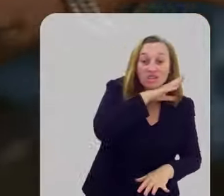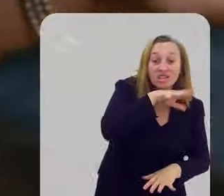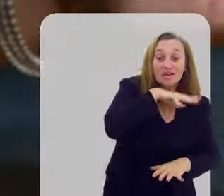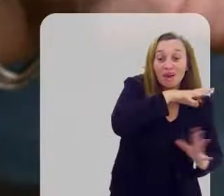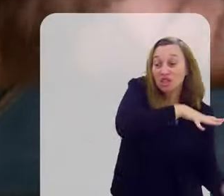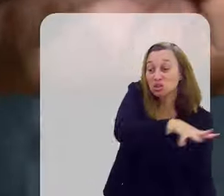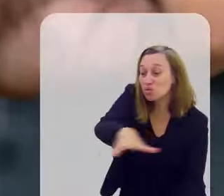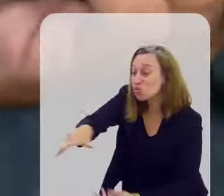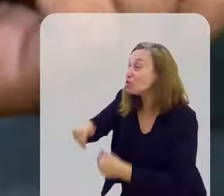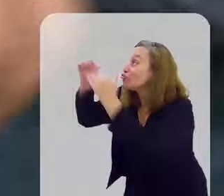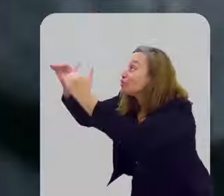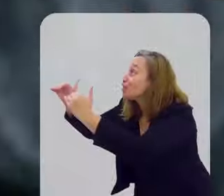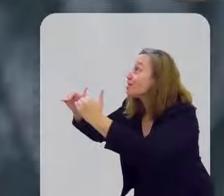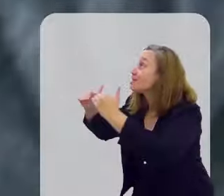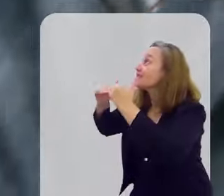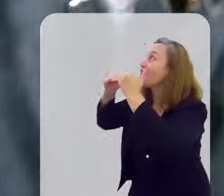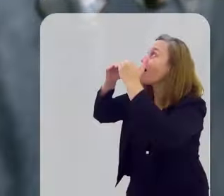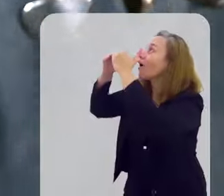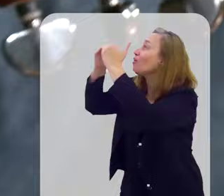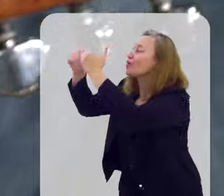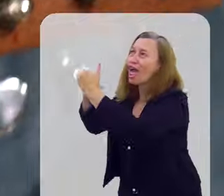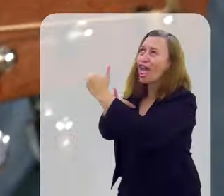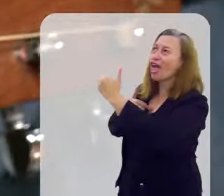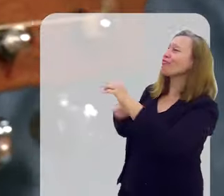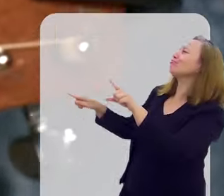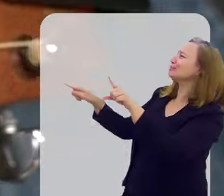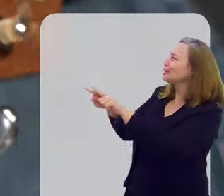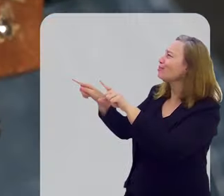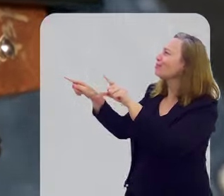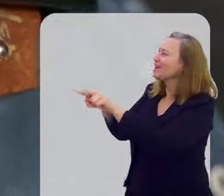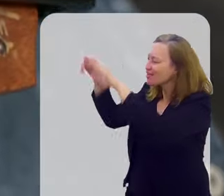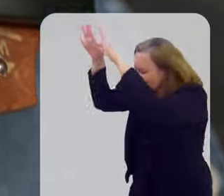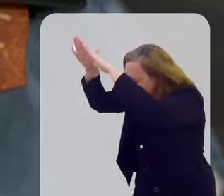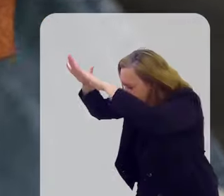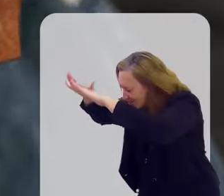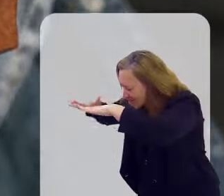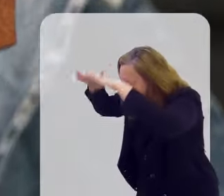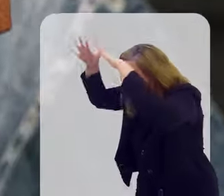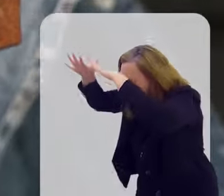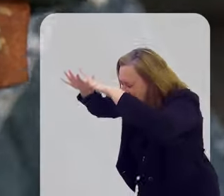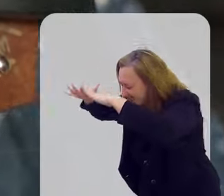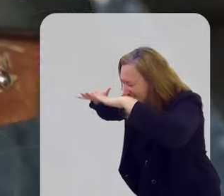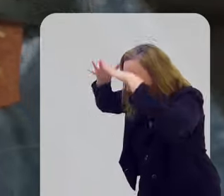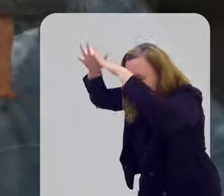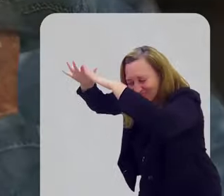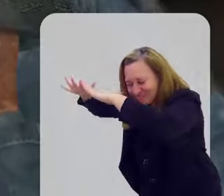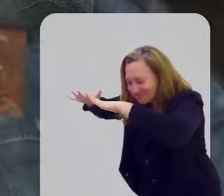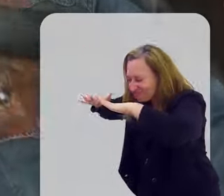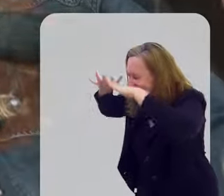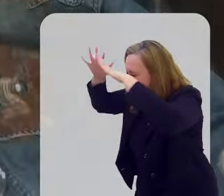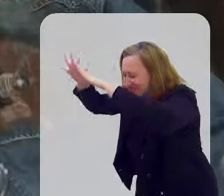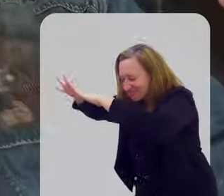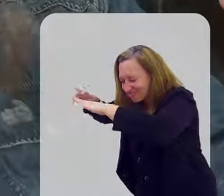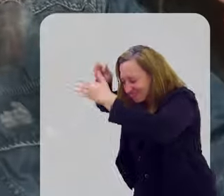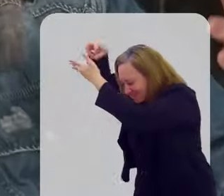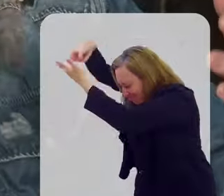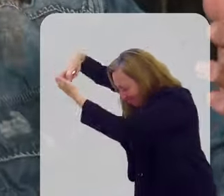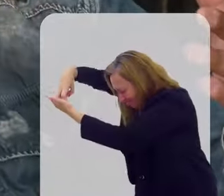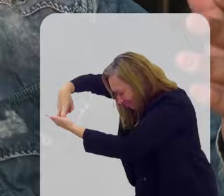exaltam, também vou te adorar, também vou me